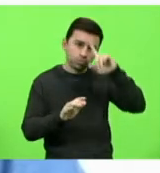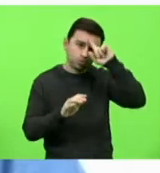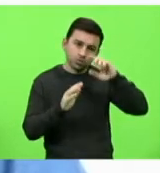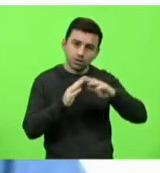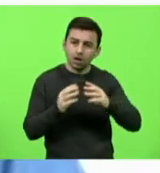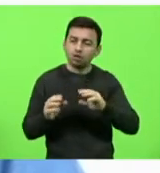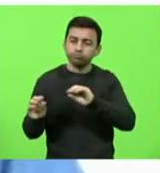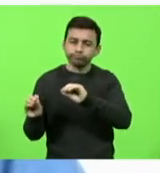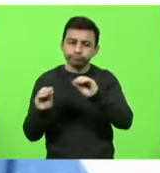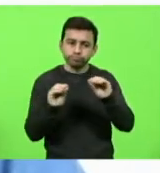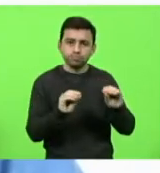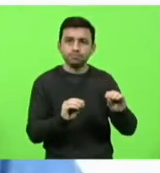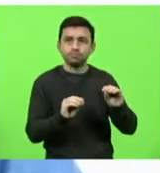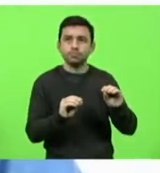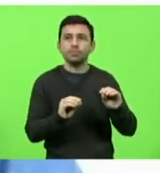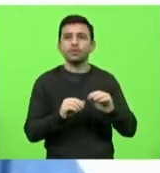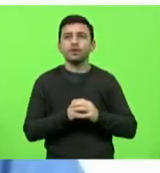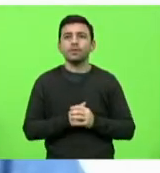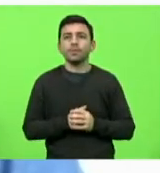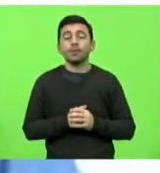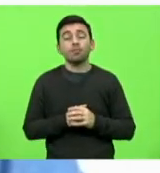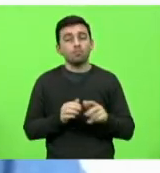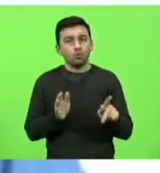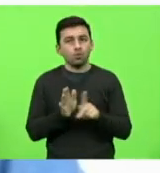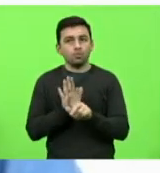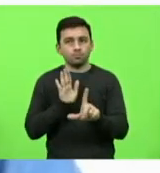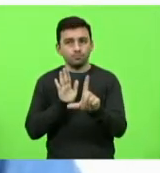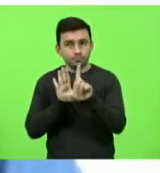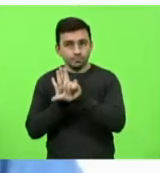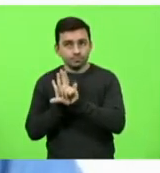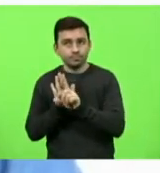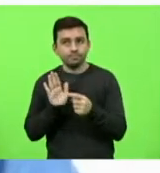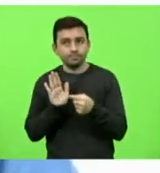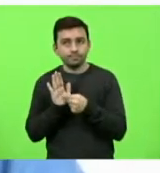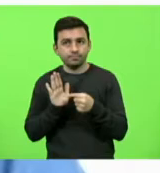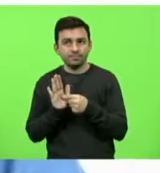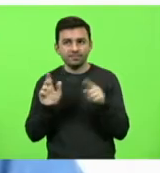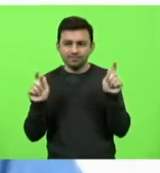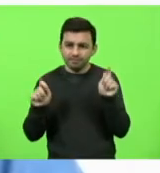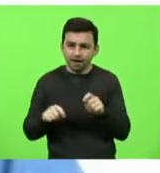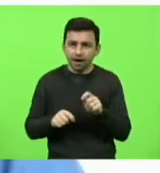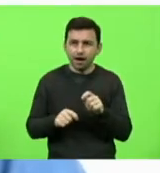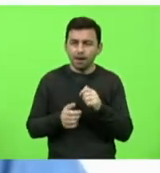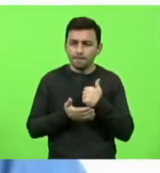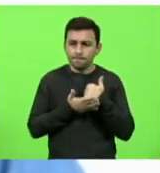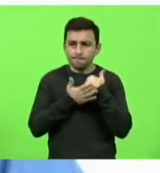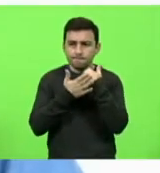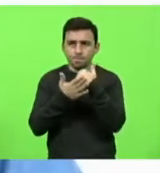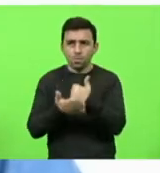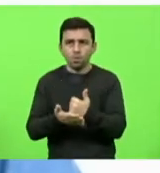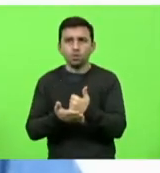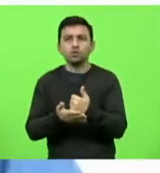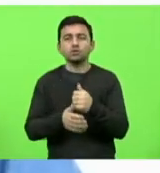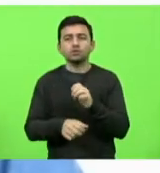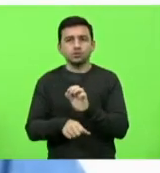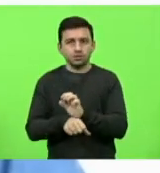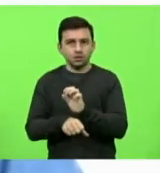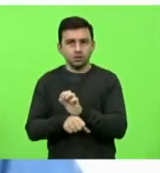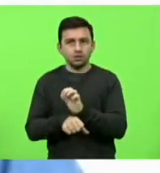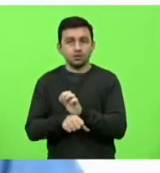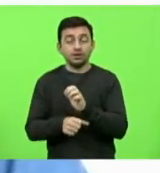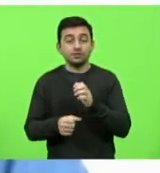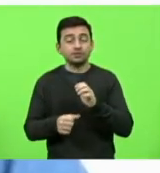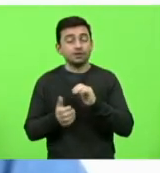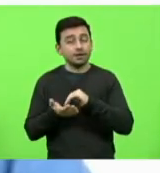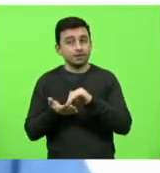pela nossa lei, nós damos essa força ao Estado, a Secretaria de Assistência